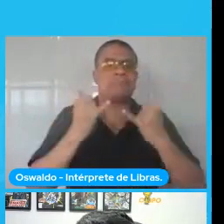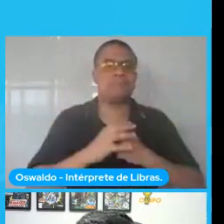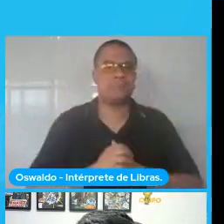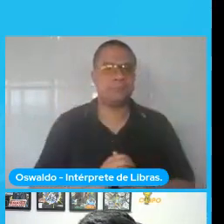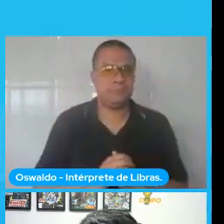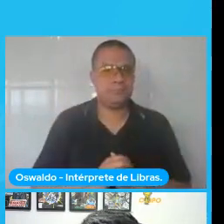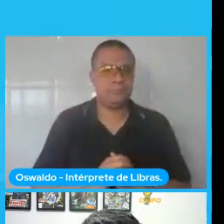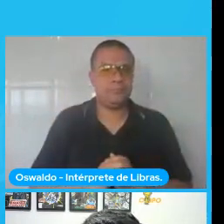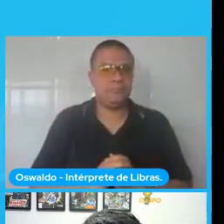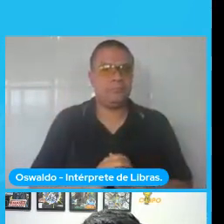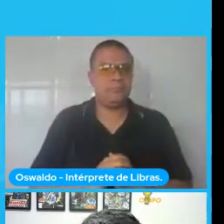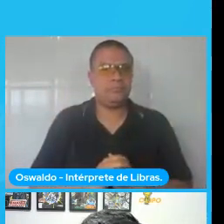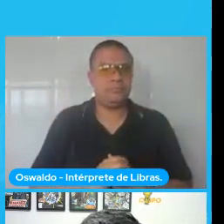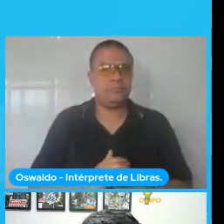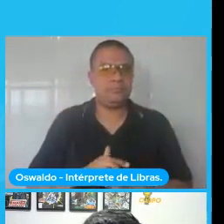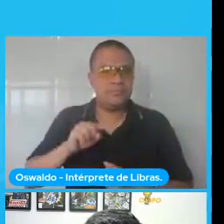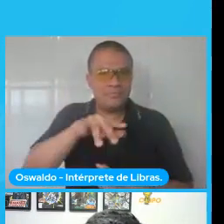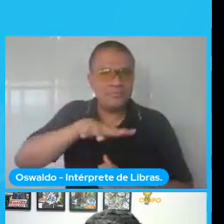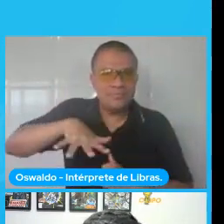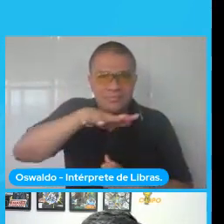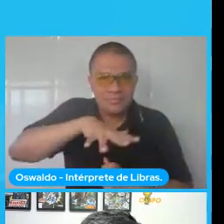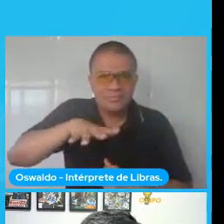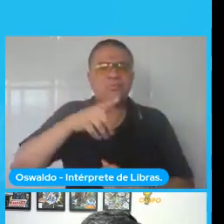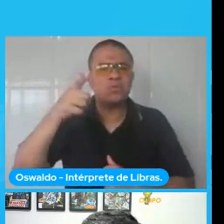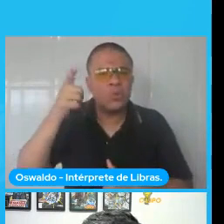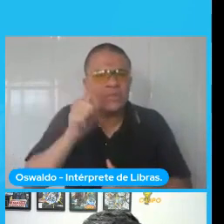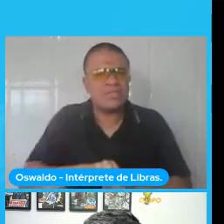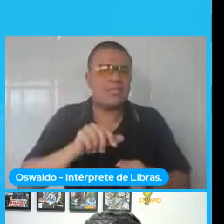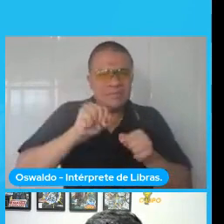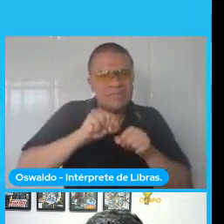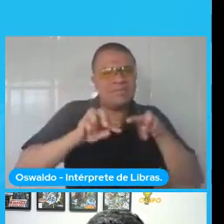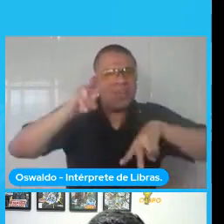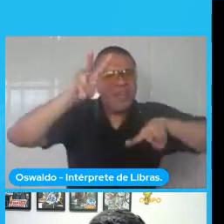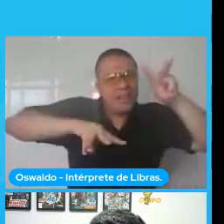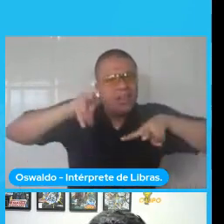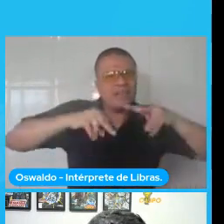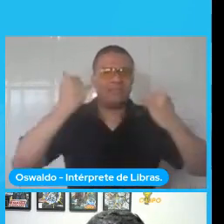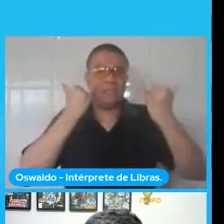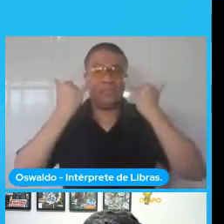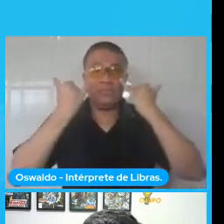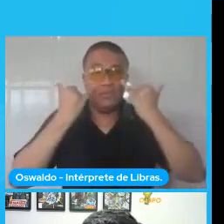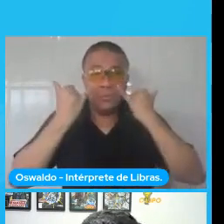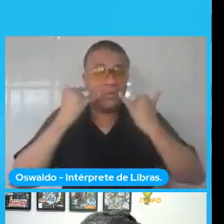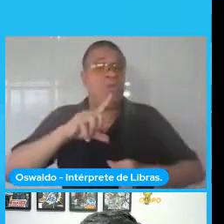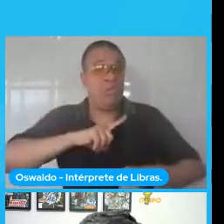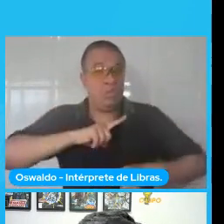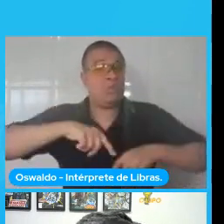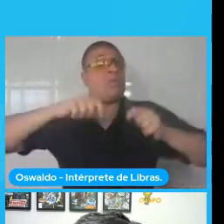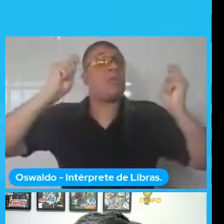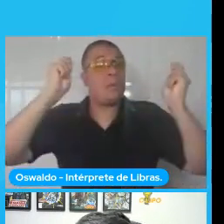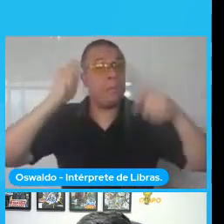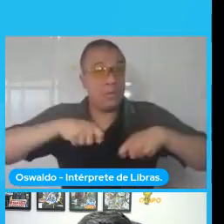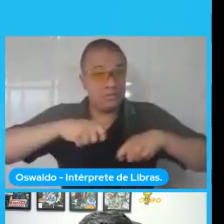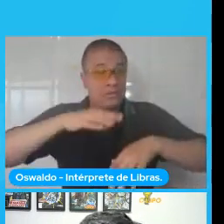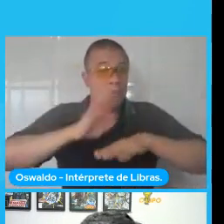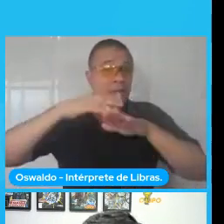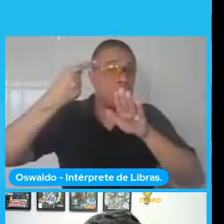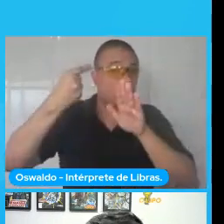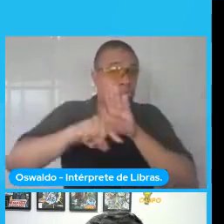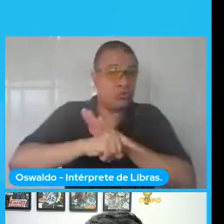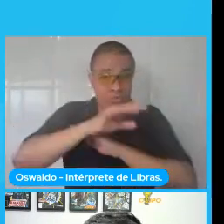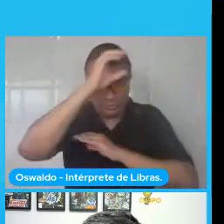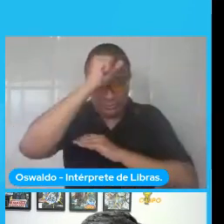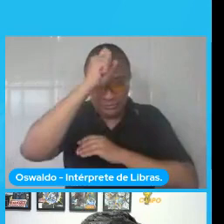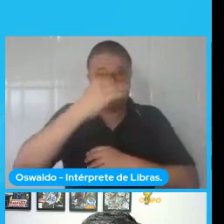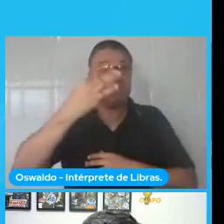tamborítimos, eles conseguem repetidamente executar análises desses dados, o que gera uma capacidade maior e mais profunda de aprendizado, como eu acabei de